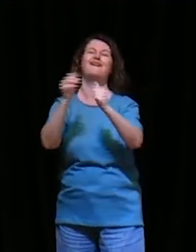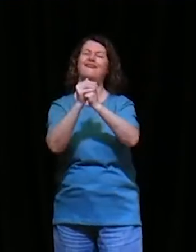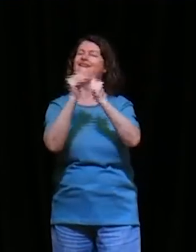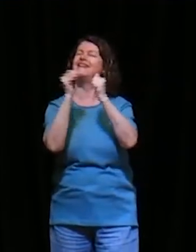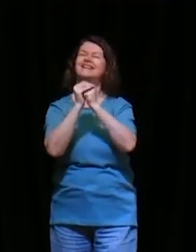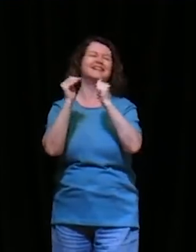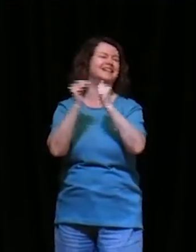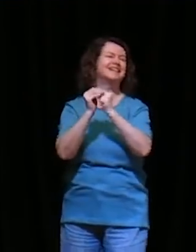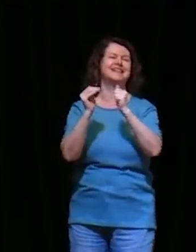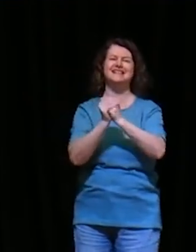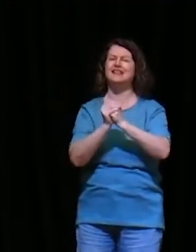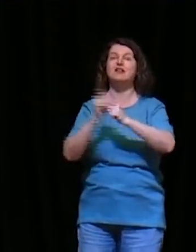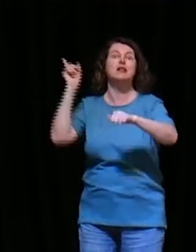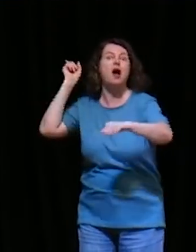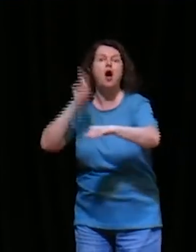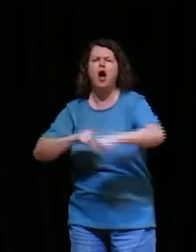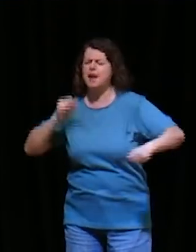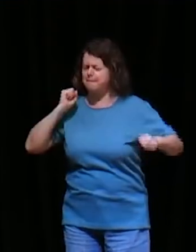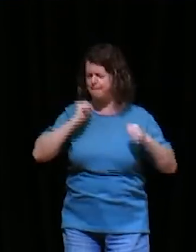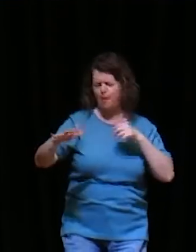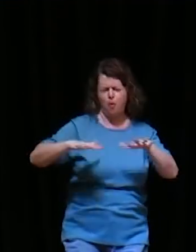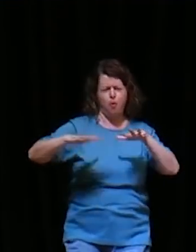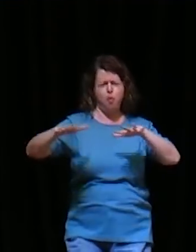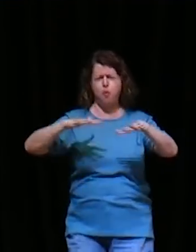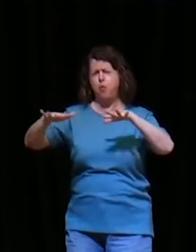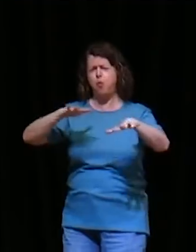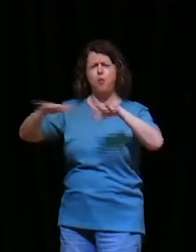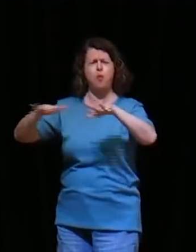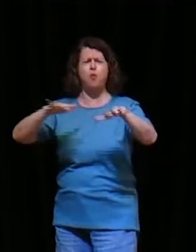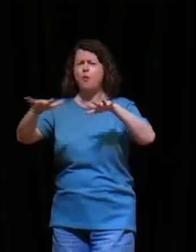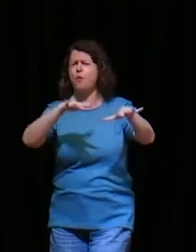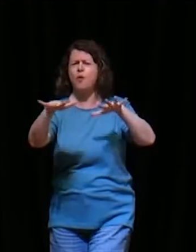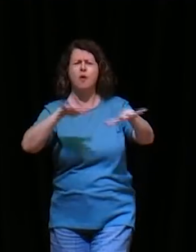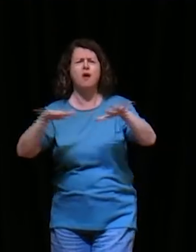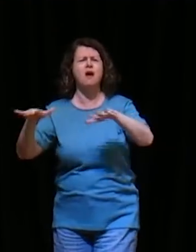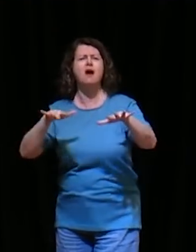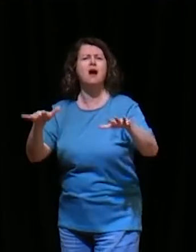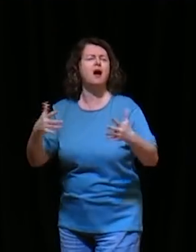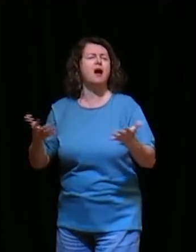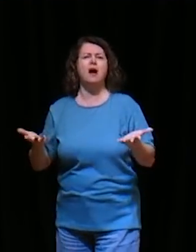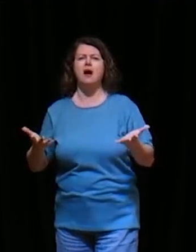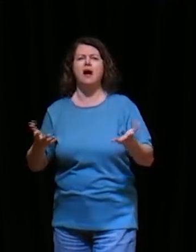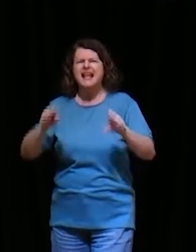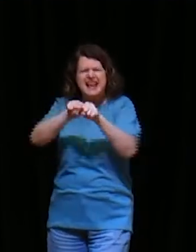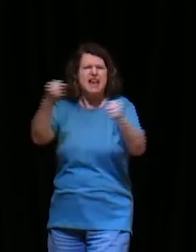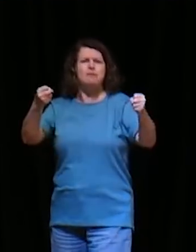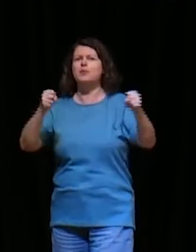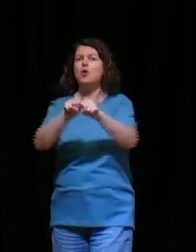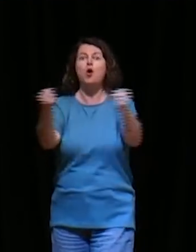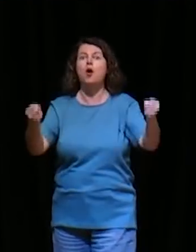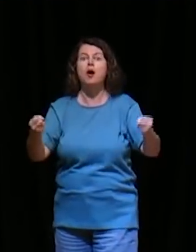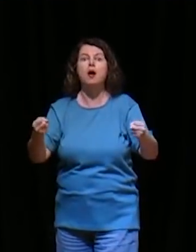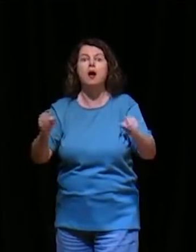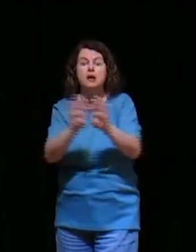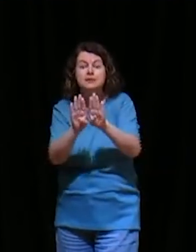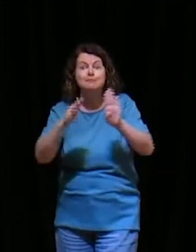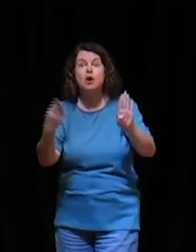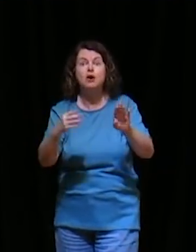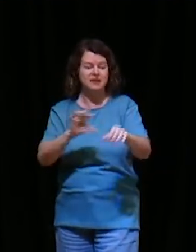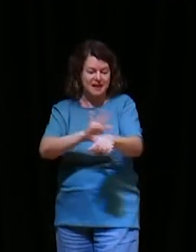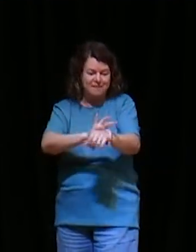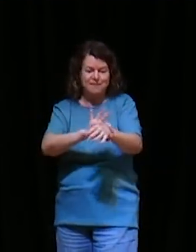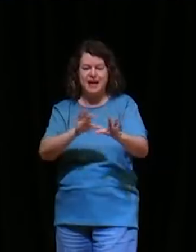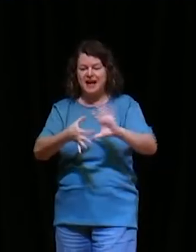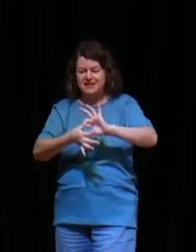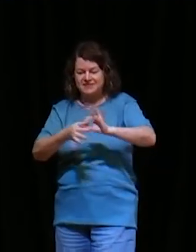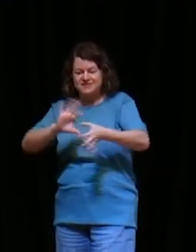grande terremoto, querido, um grande terremoto, a bala, quebra, quebra o cárcere, quebra aquelas barras de